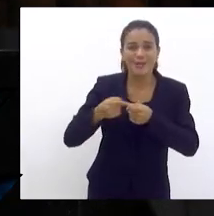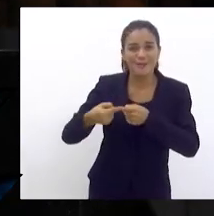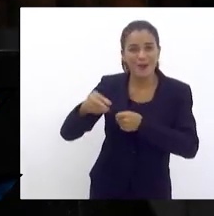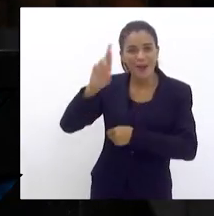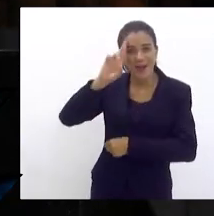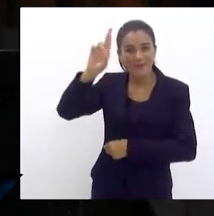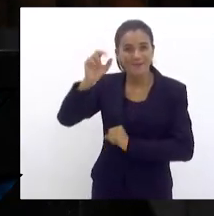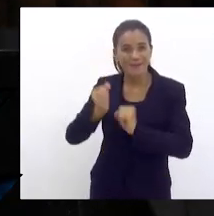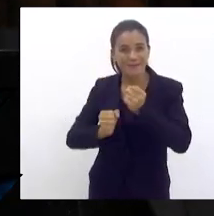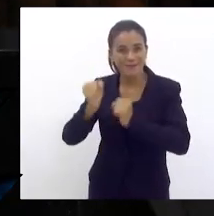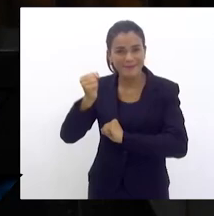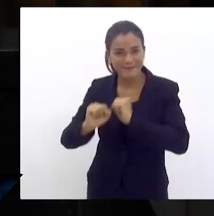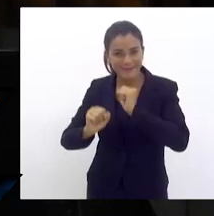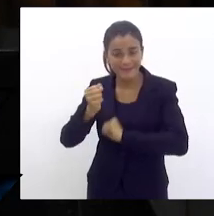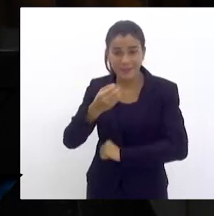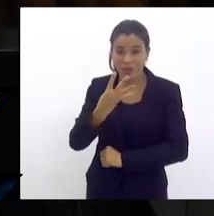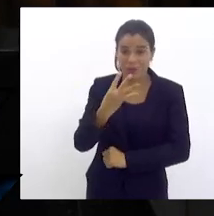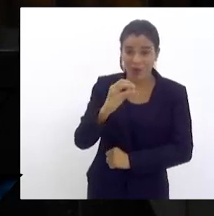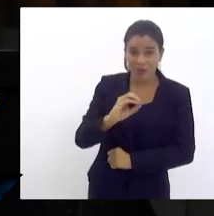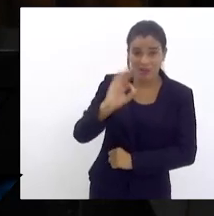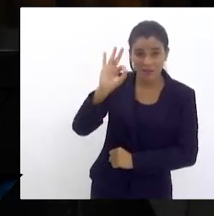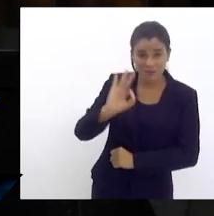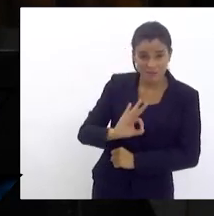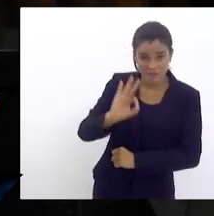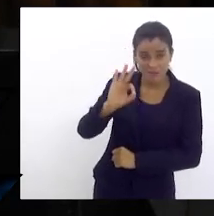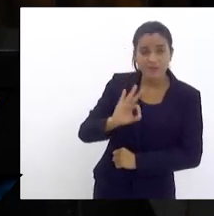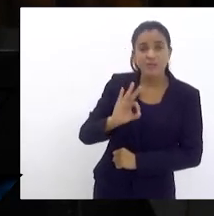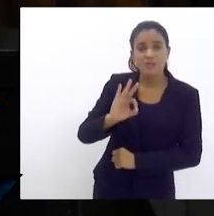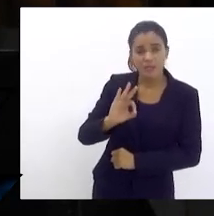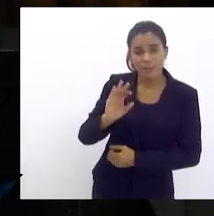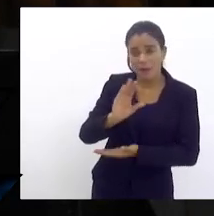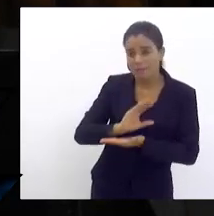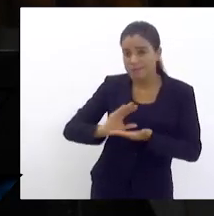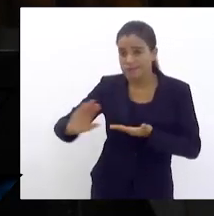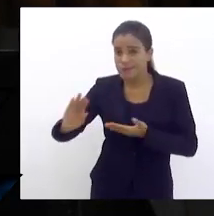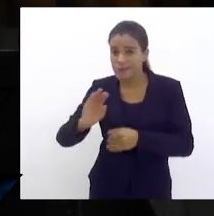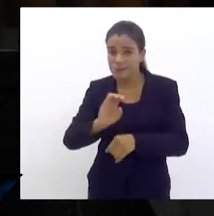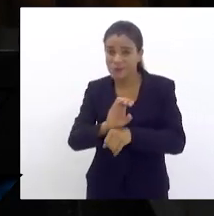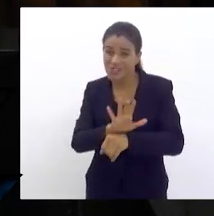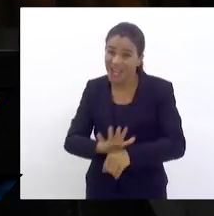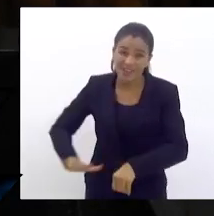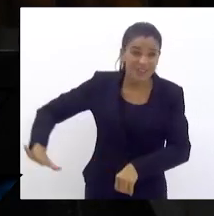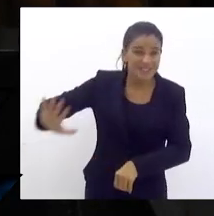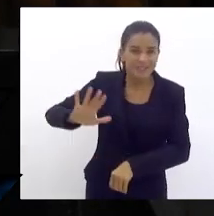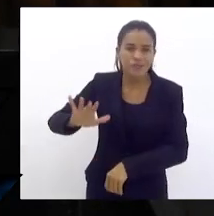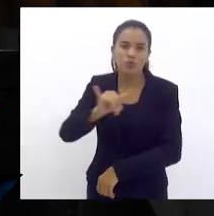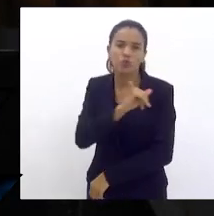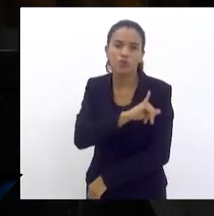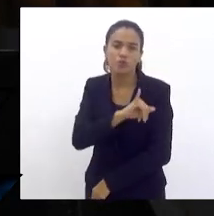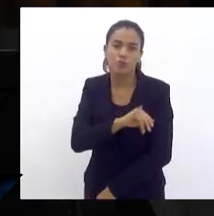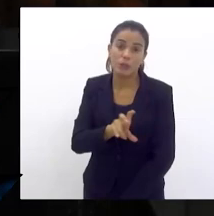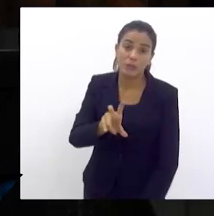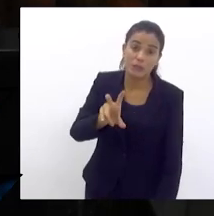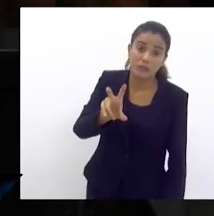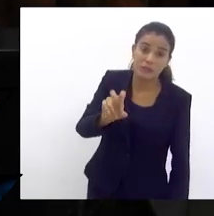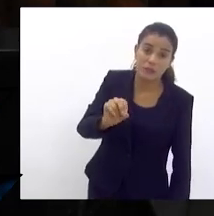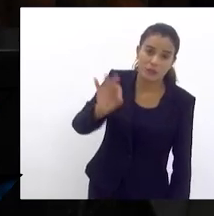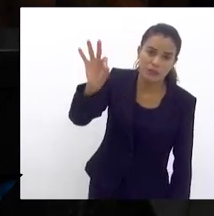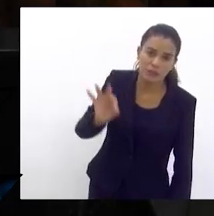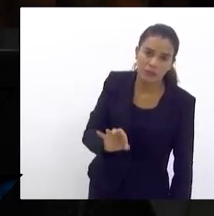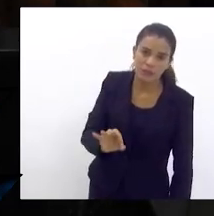40% é para o Estado do Rio de Janeiro. E 50%,